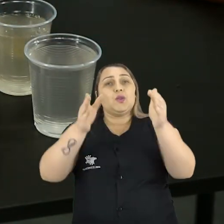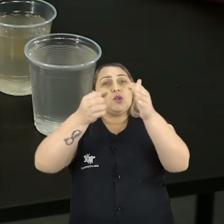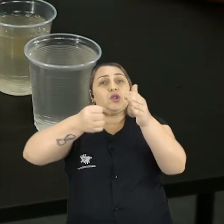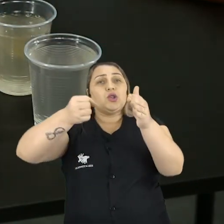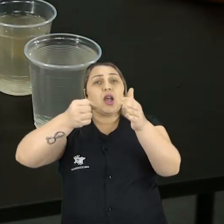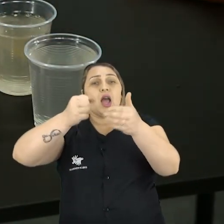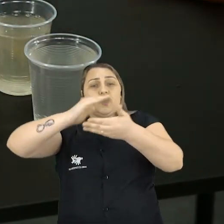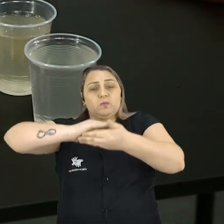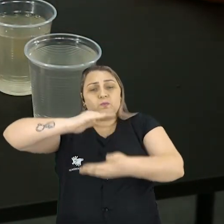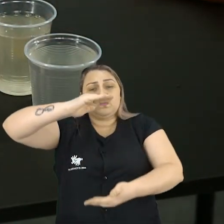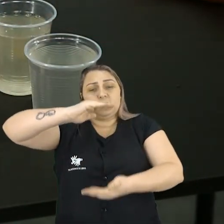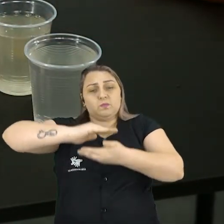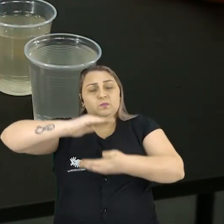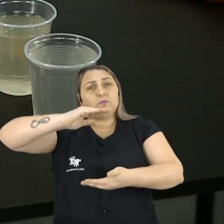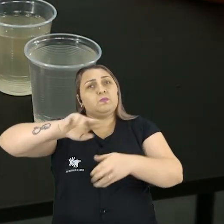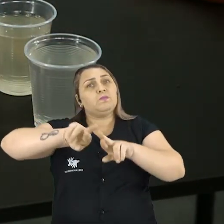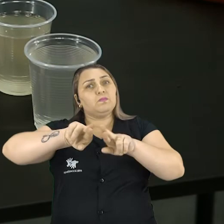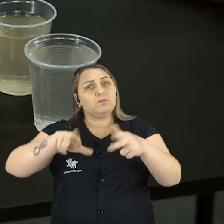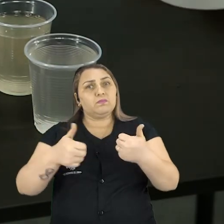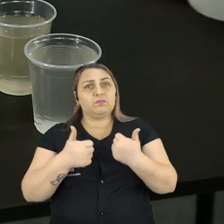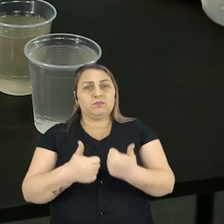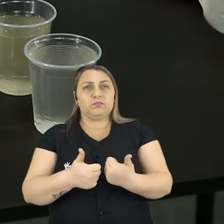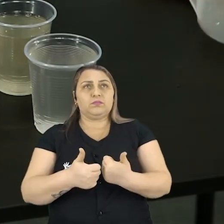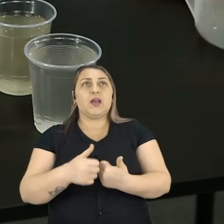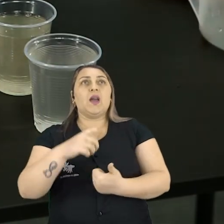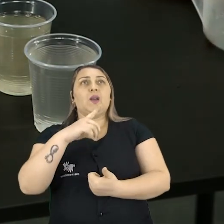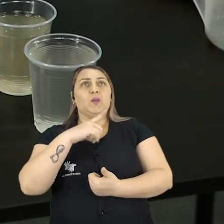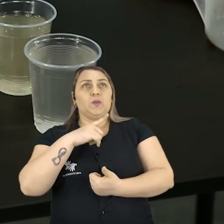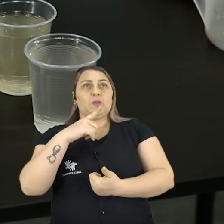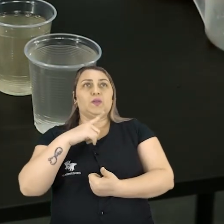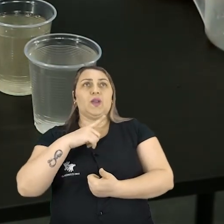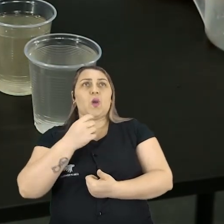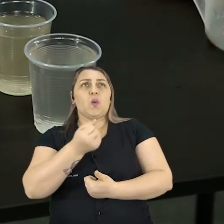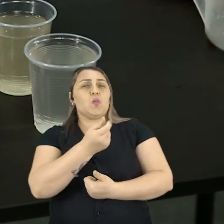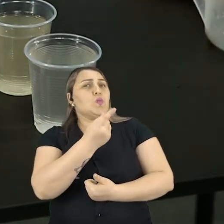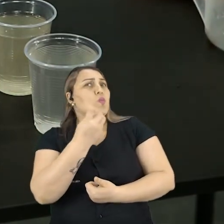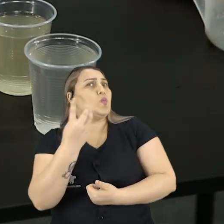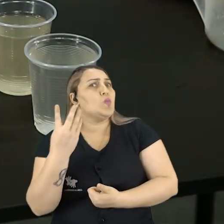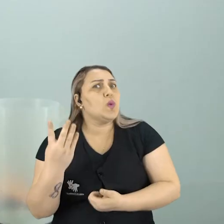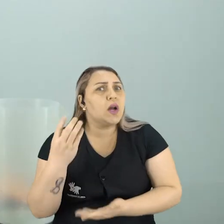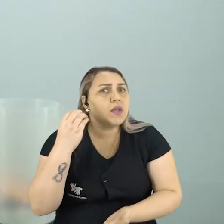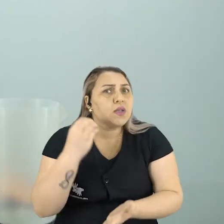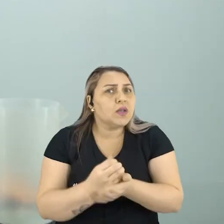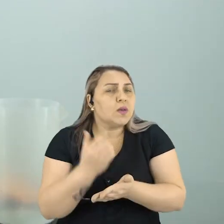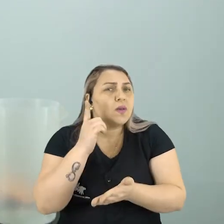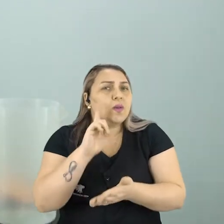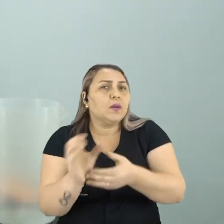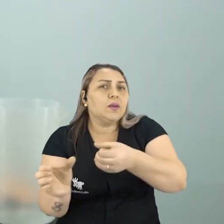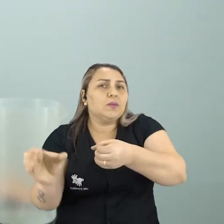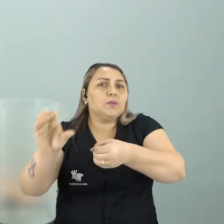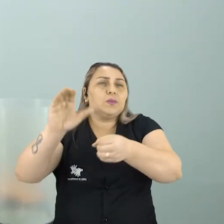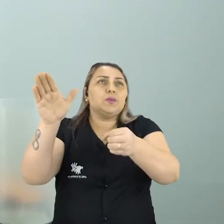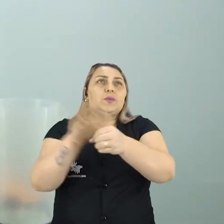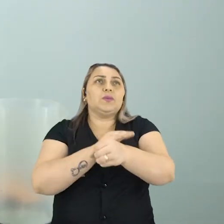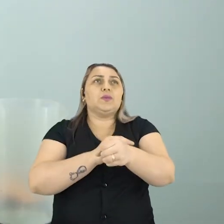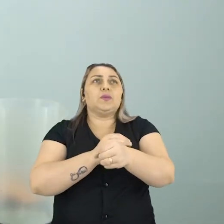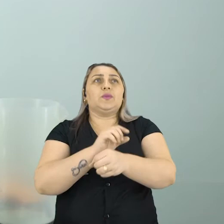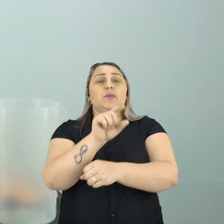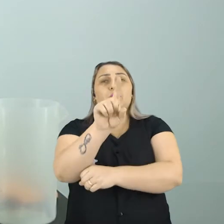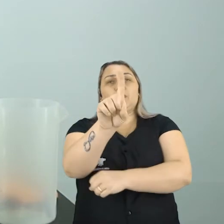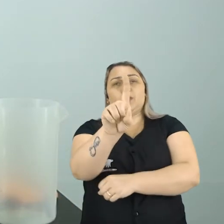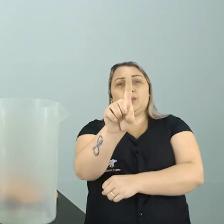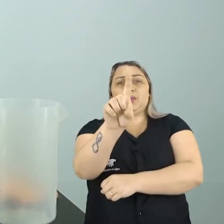tamanhos diferentes, né? Então eu tenho Quantos copinhos eu enchi Vamos contar comigo?